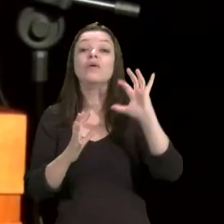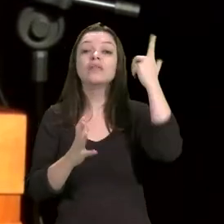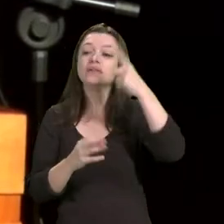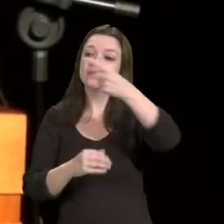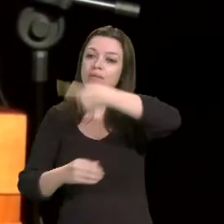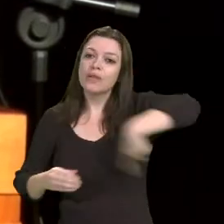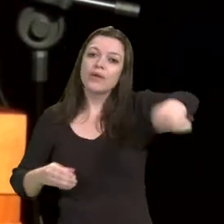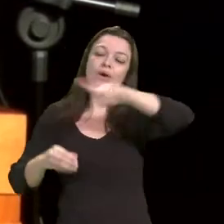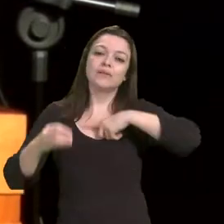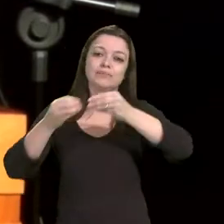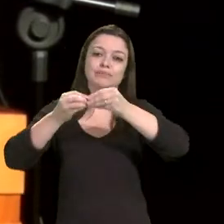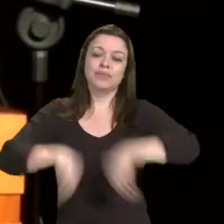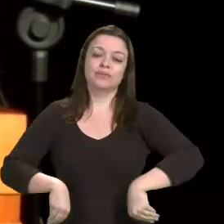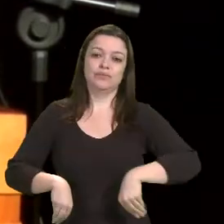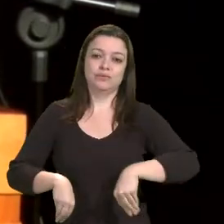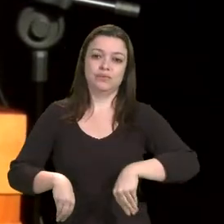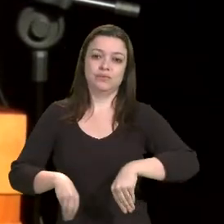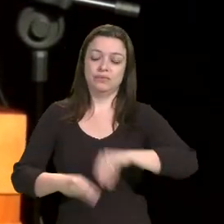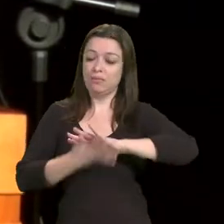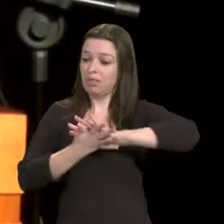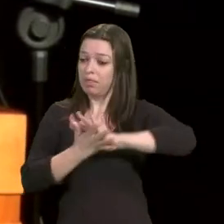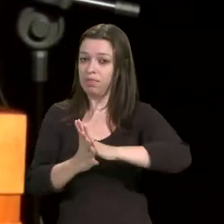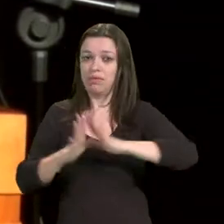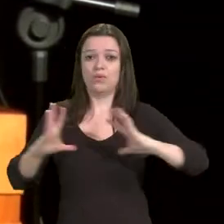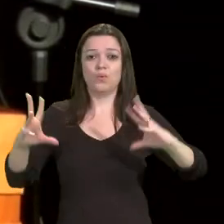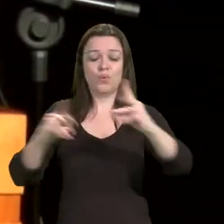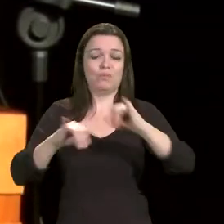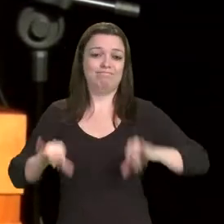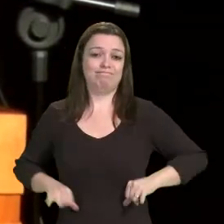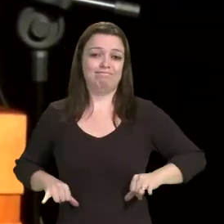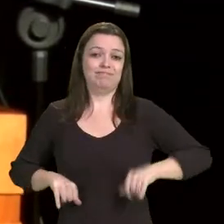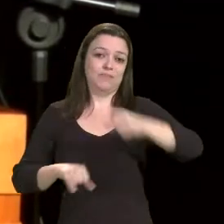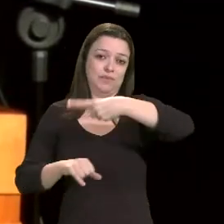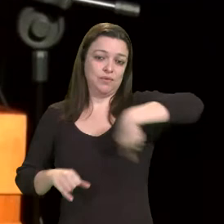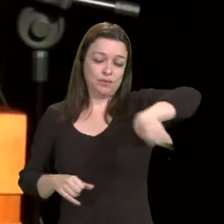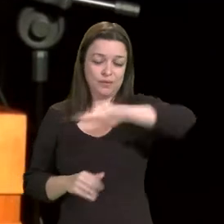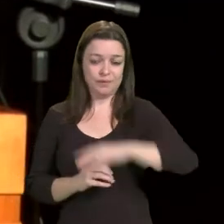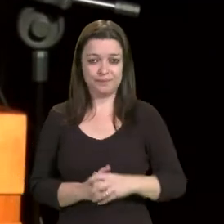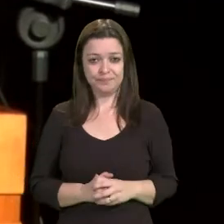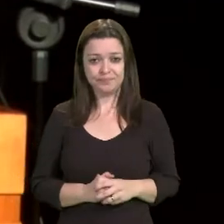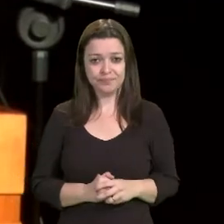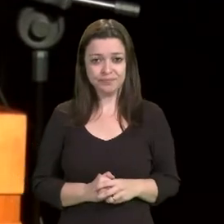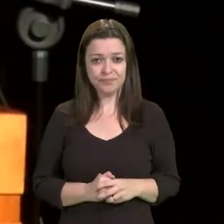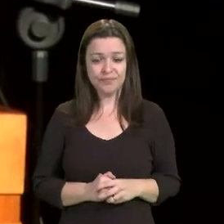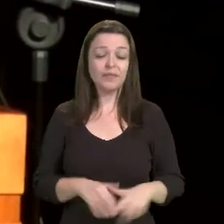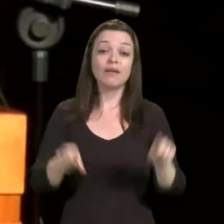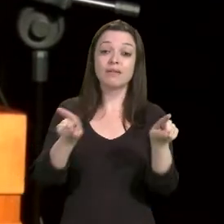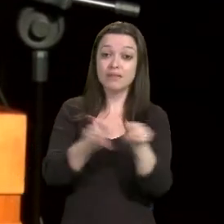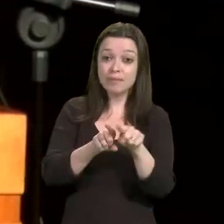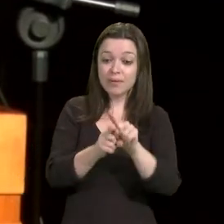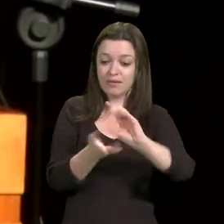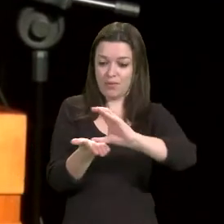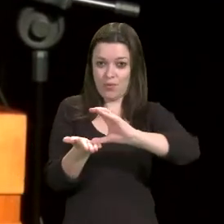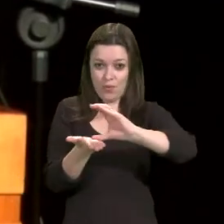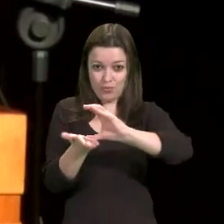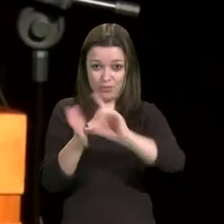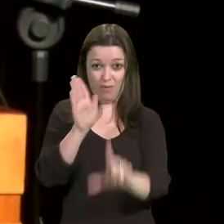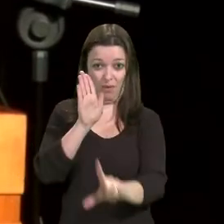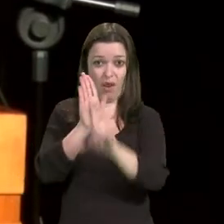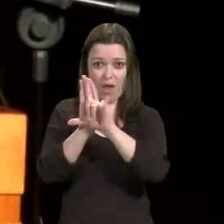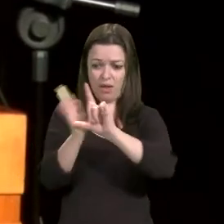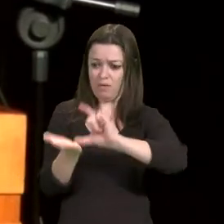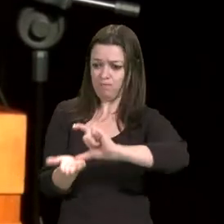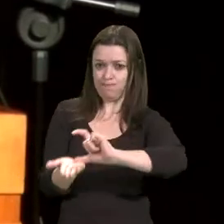anunciada. Ainda, a Constituição reservou ao